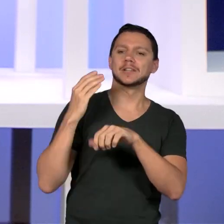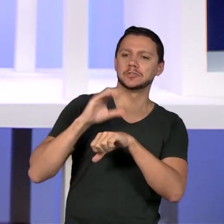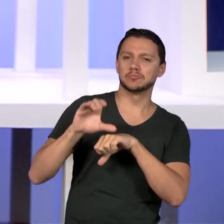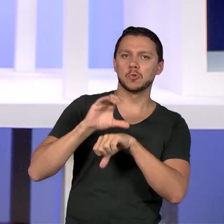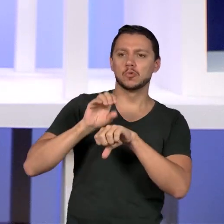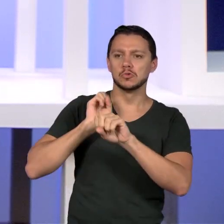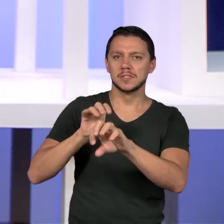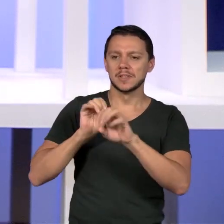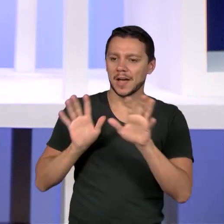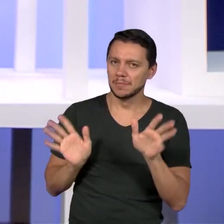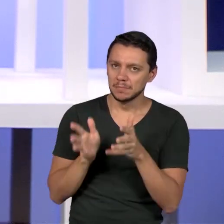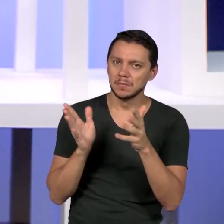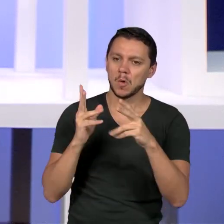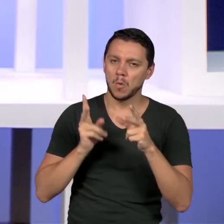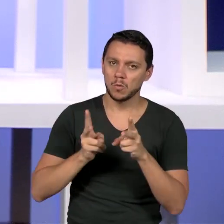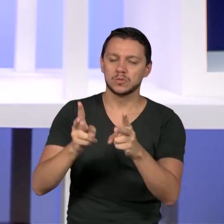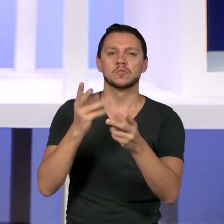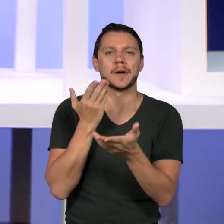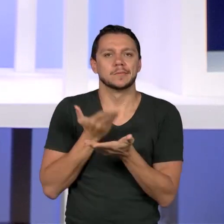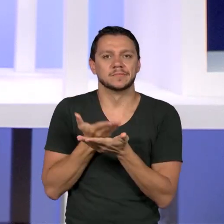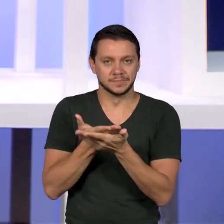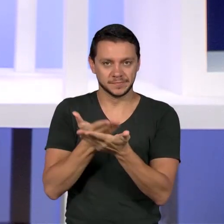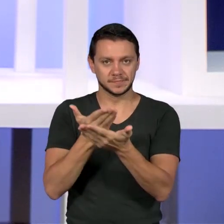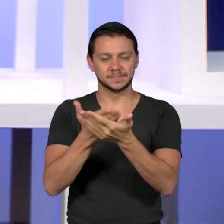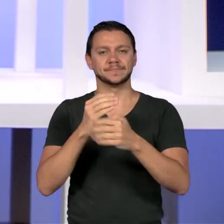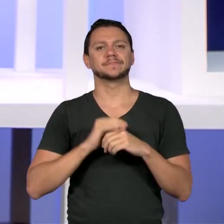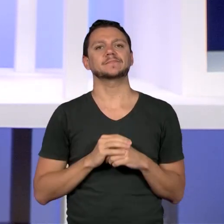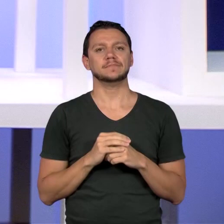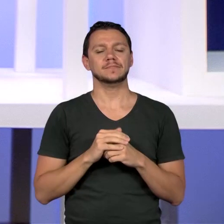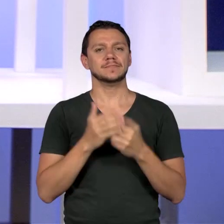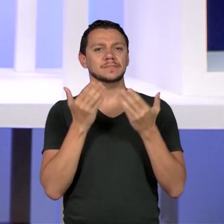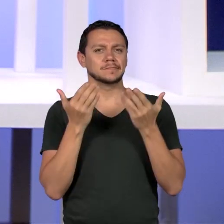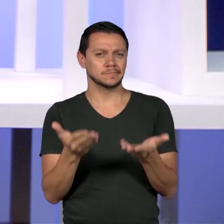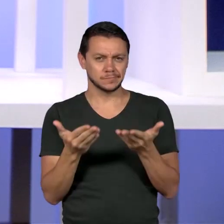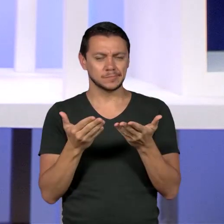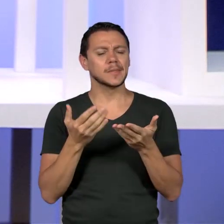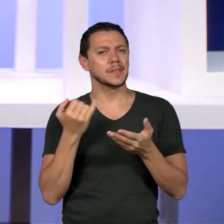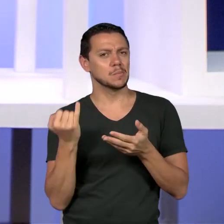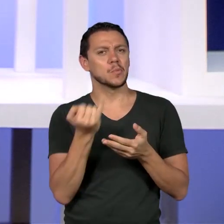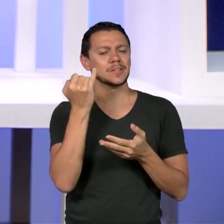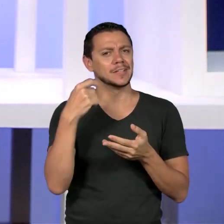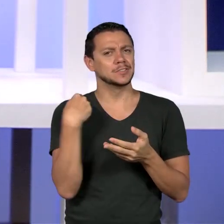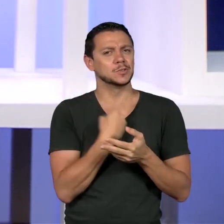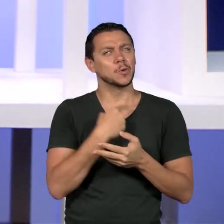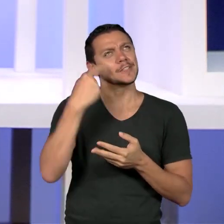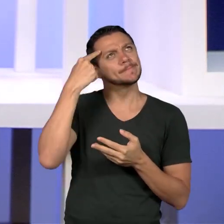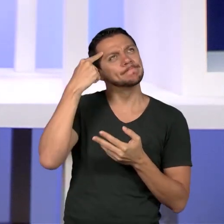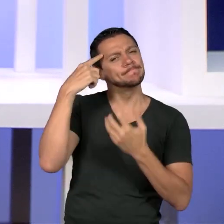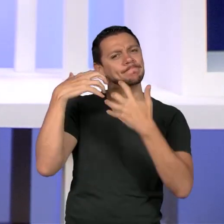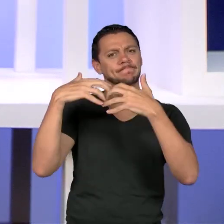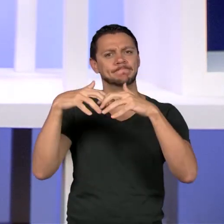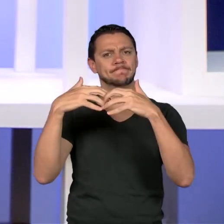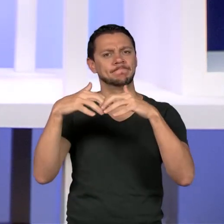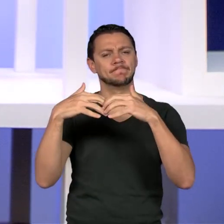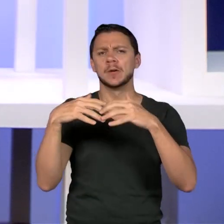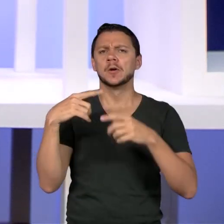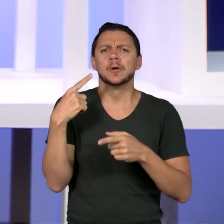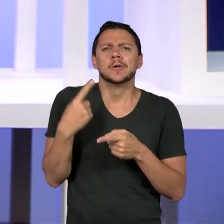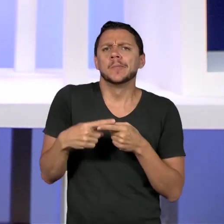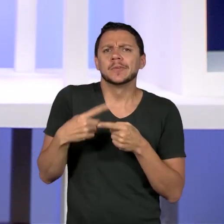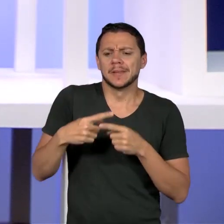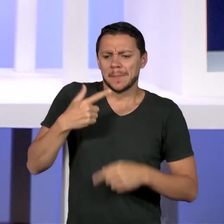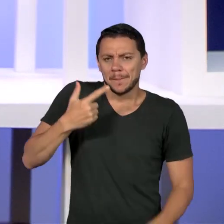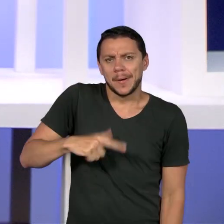Então, isso é uma coisa importante de refletir, porque cada vez mais a